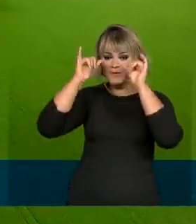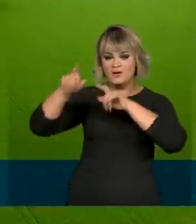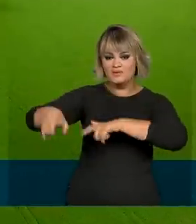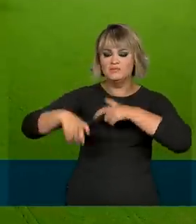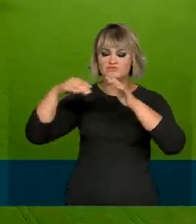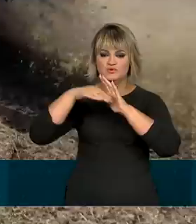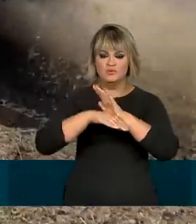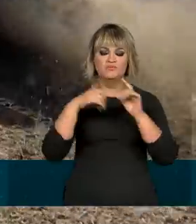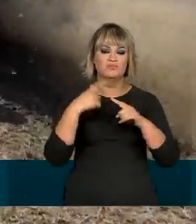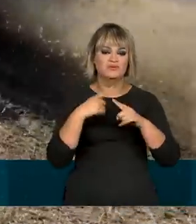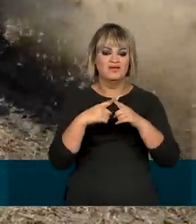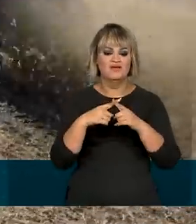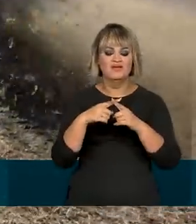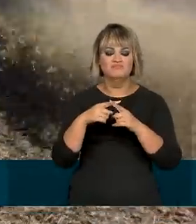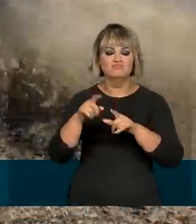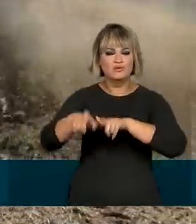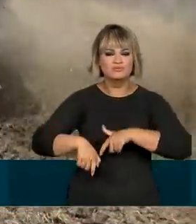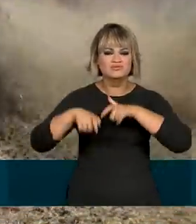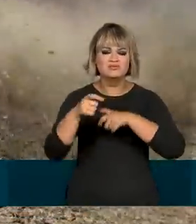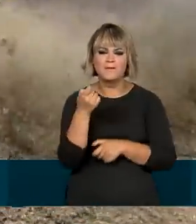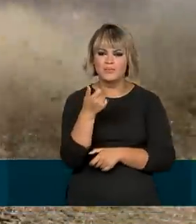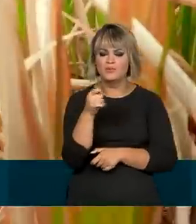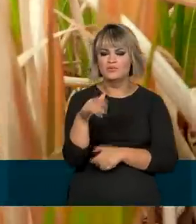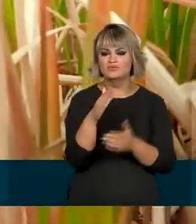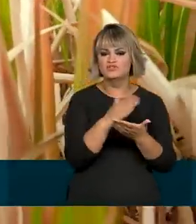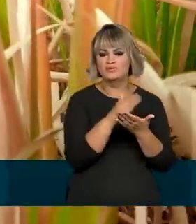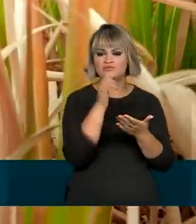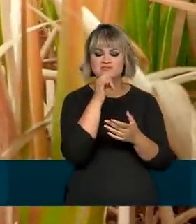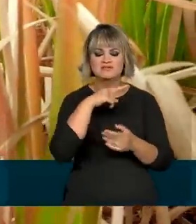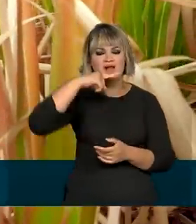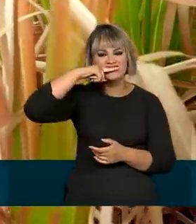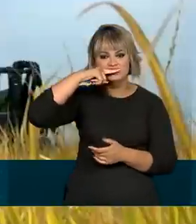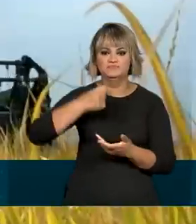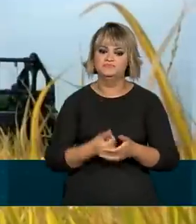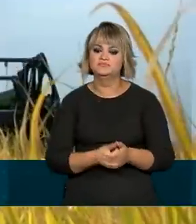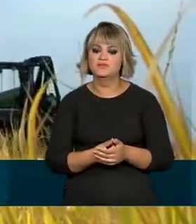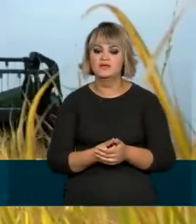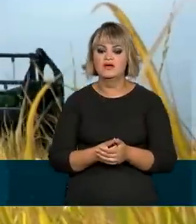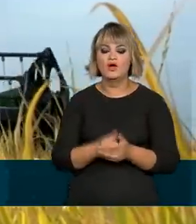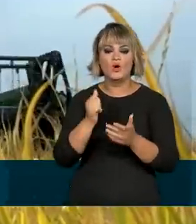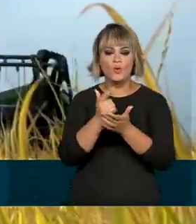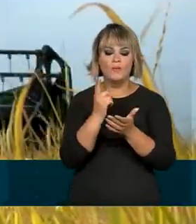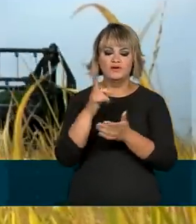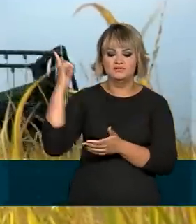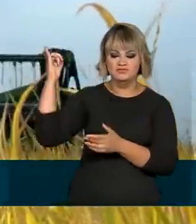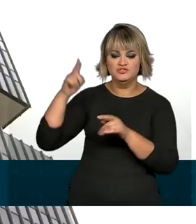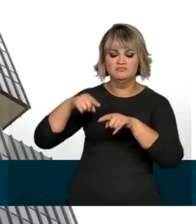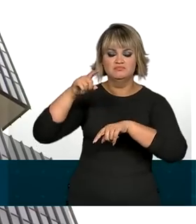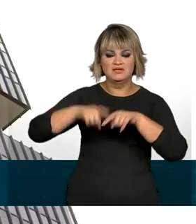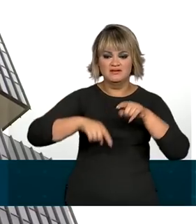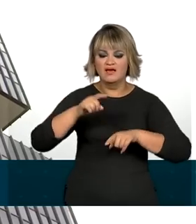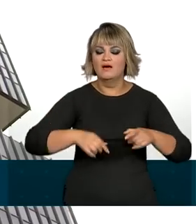queda, por conta da produção menor de algumas culturas, como a cana-de-açúcar. Compras de máquinas e equipamentos,